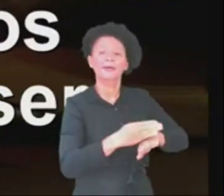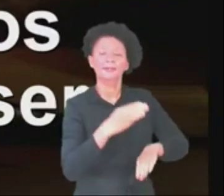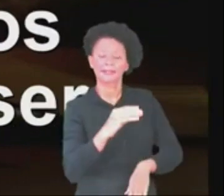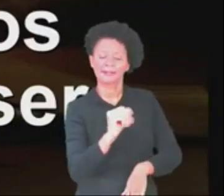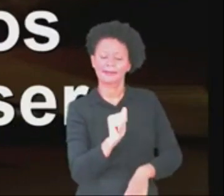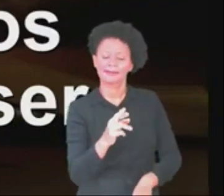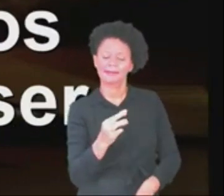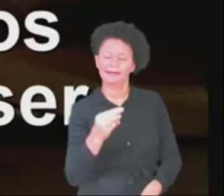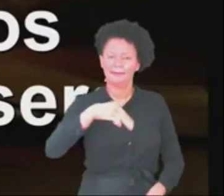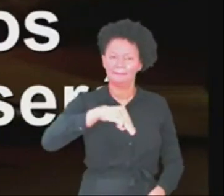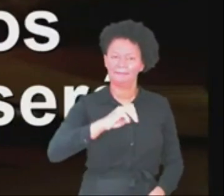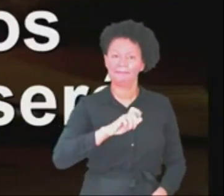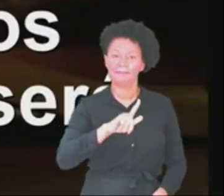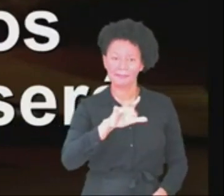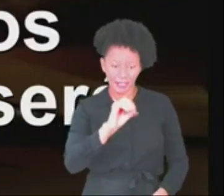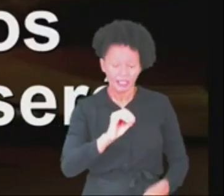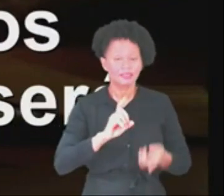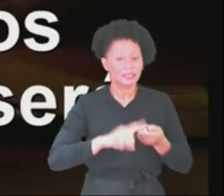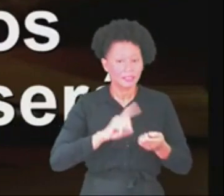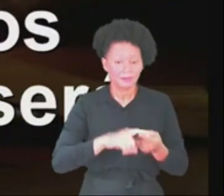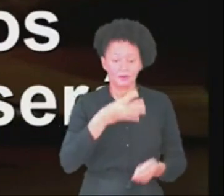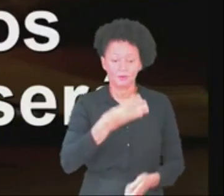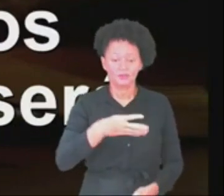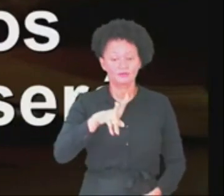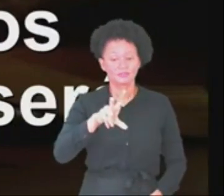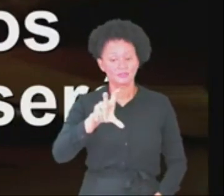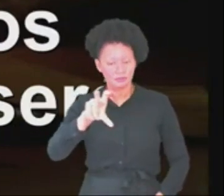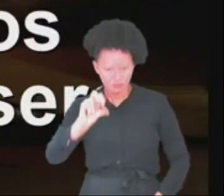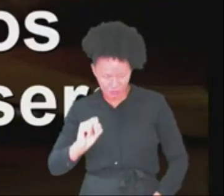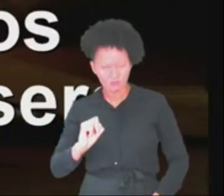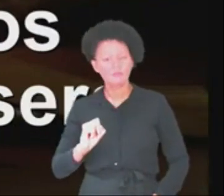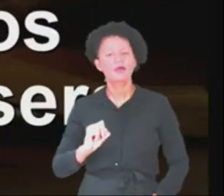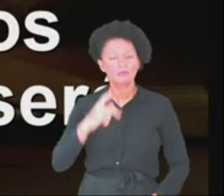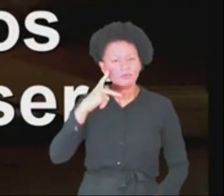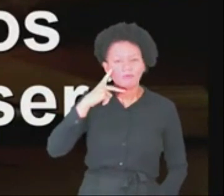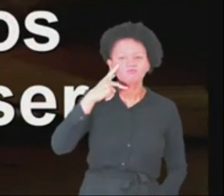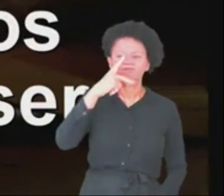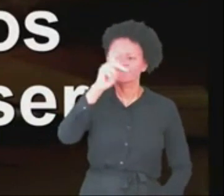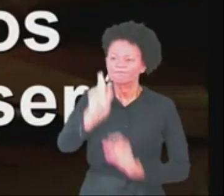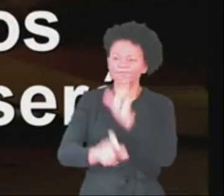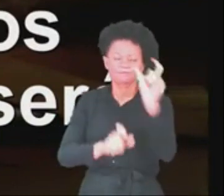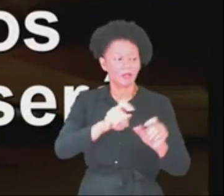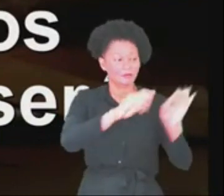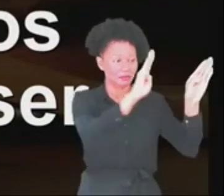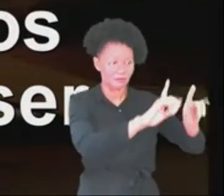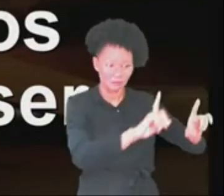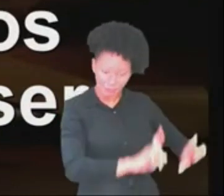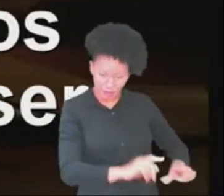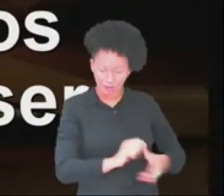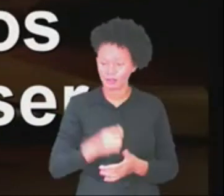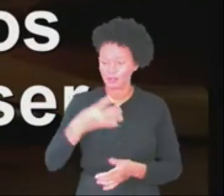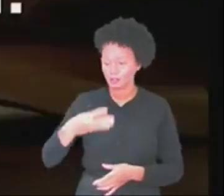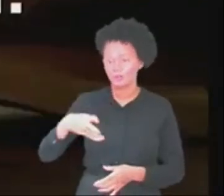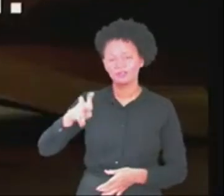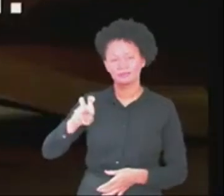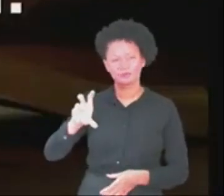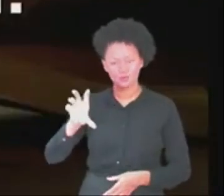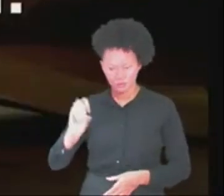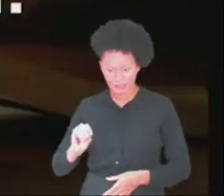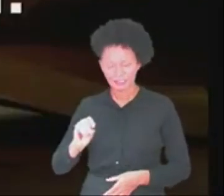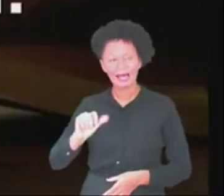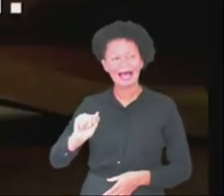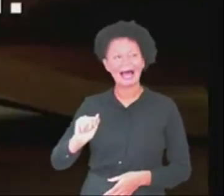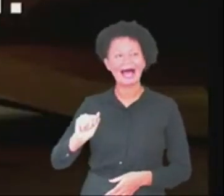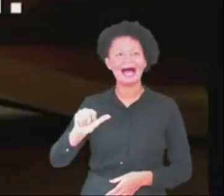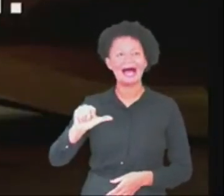450 profetas de Baal e os 400 profetas de Aserá, que